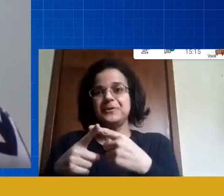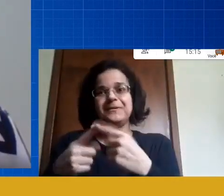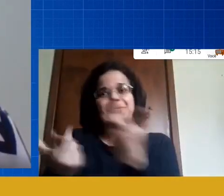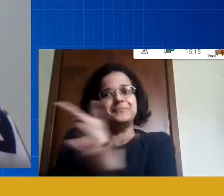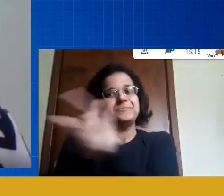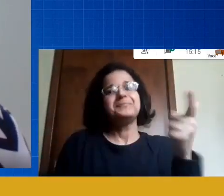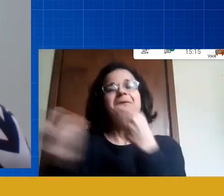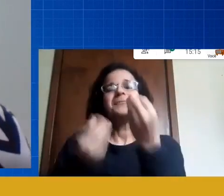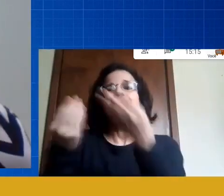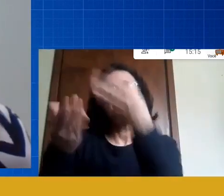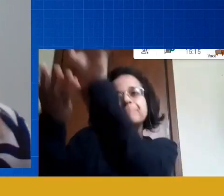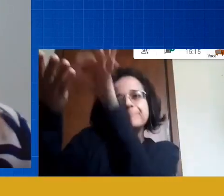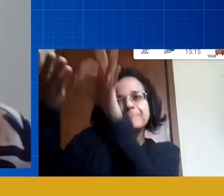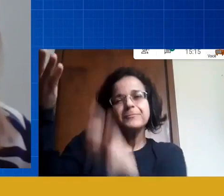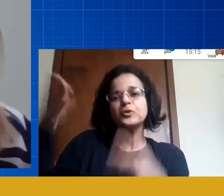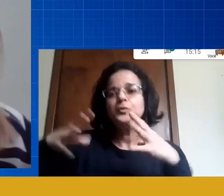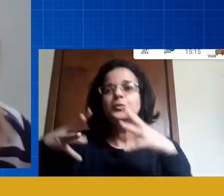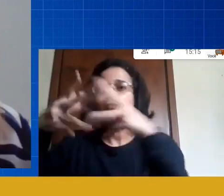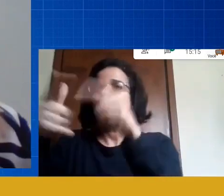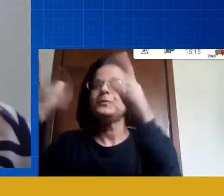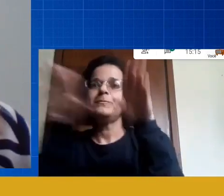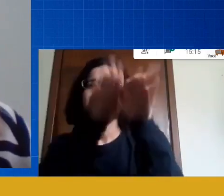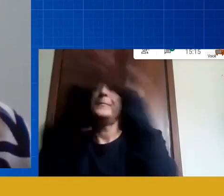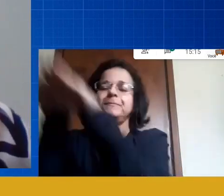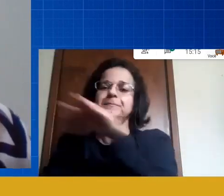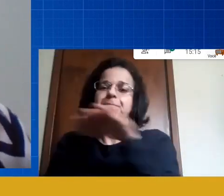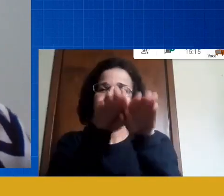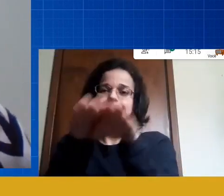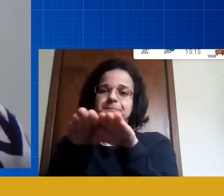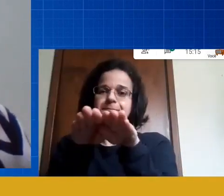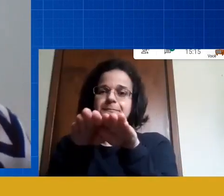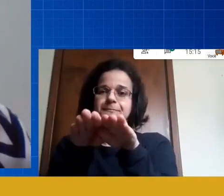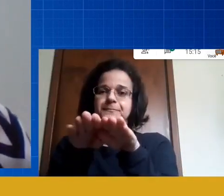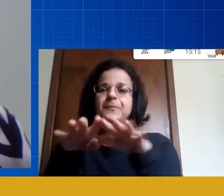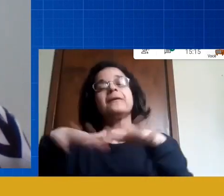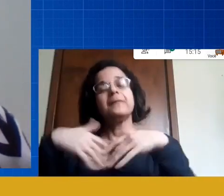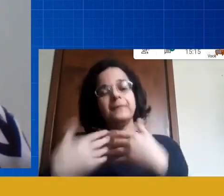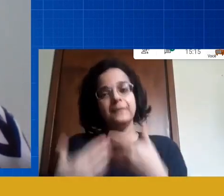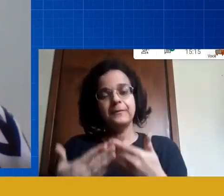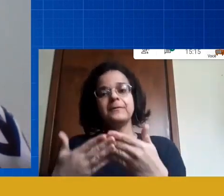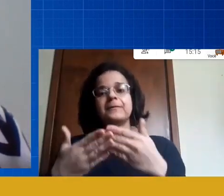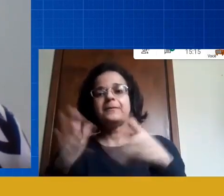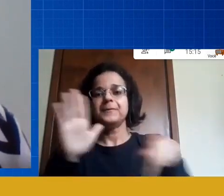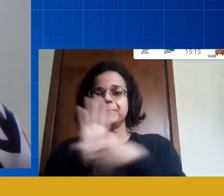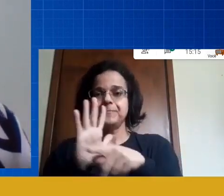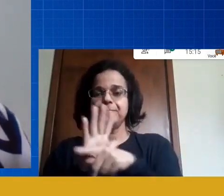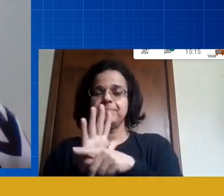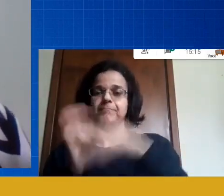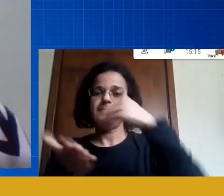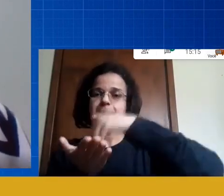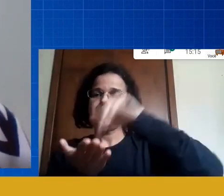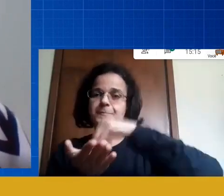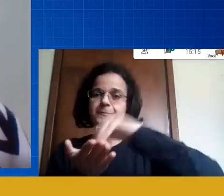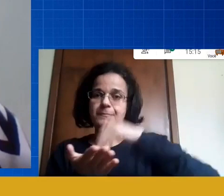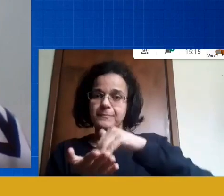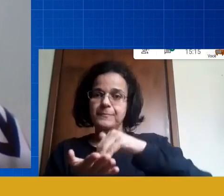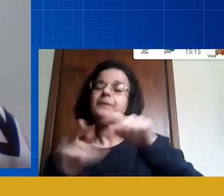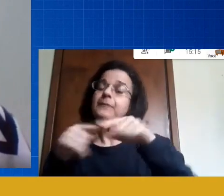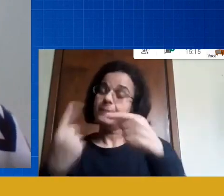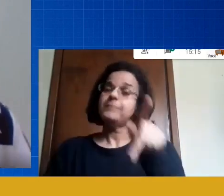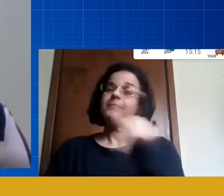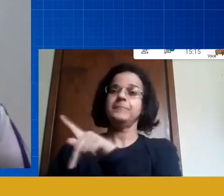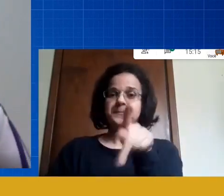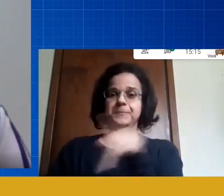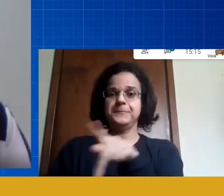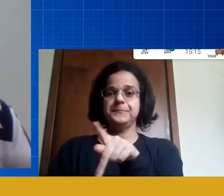mesma forma a gente tem todos os processos de avaliação que são pressupostos dentro de uma secretaria de uma professora de um